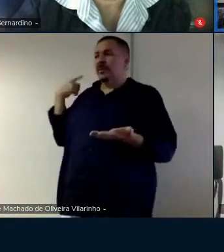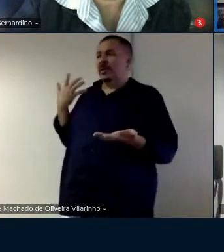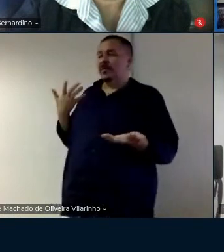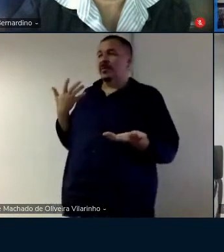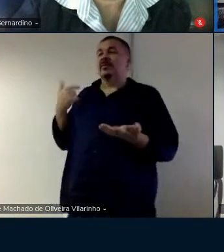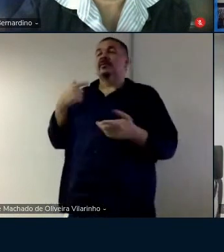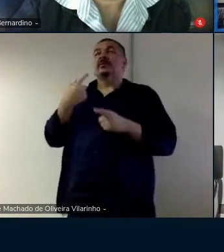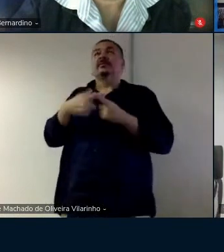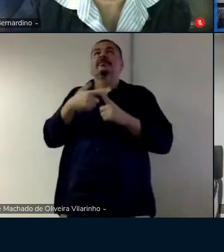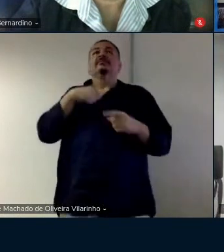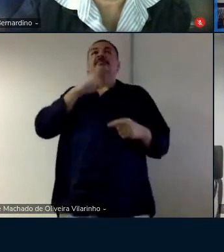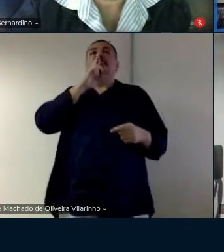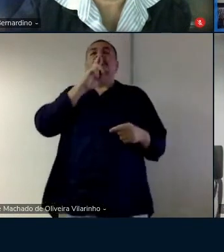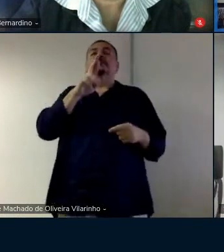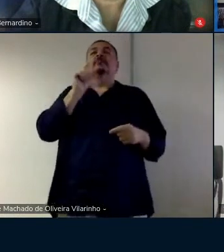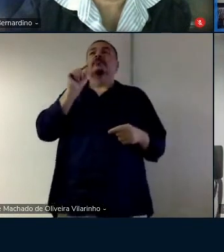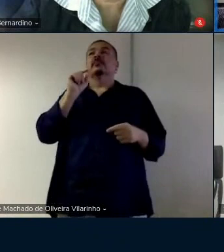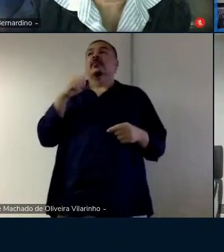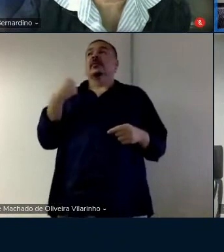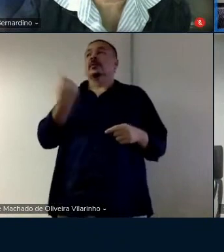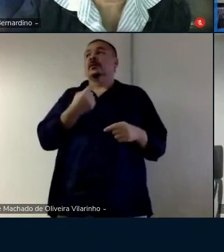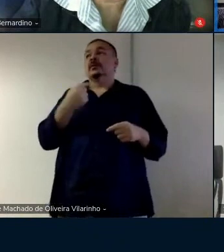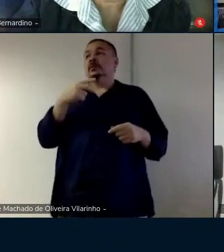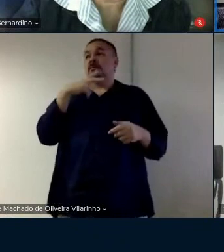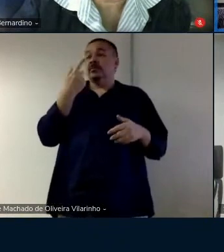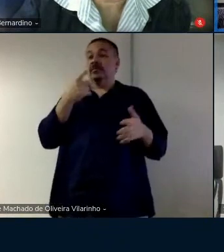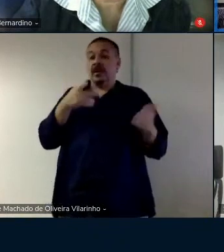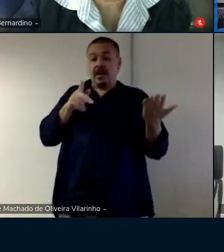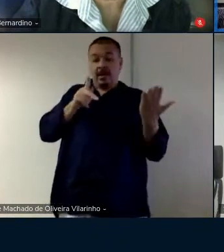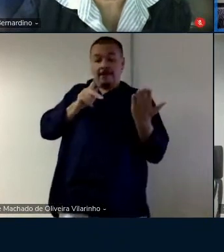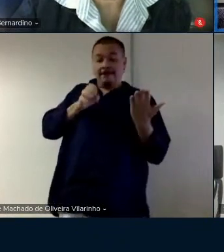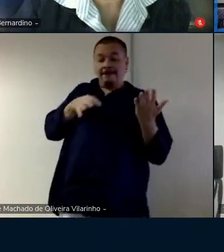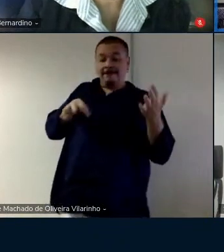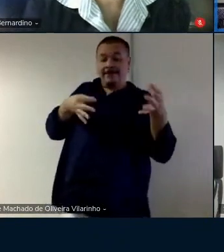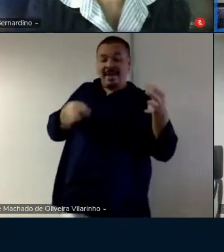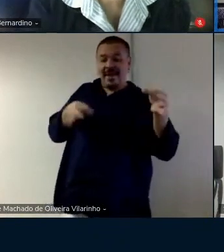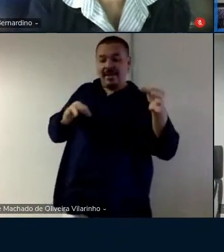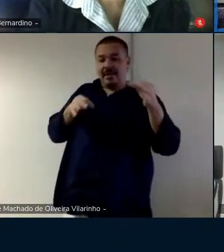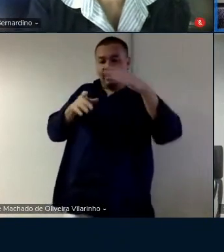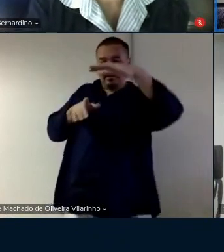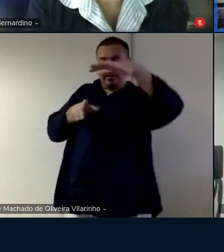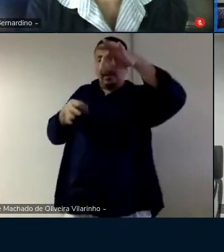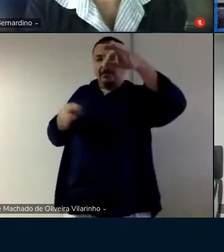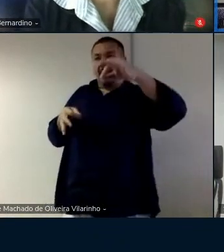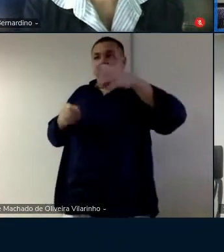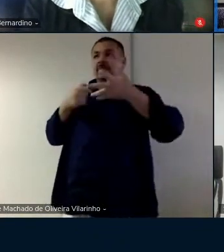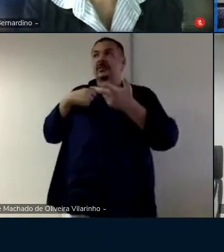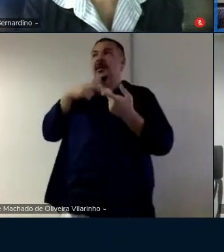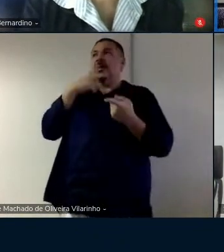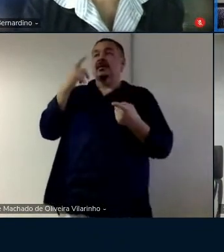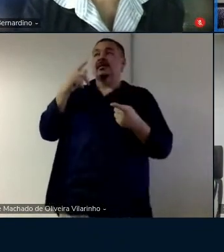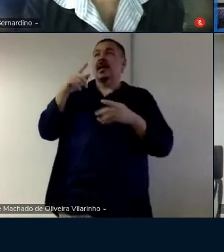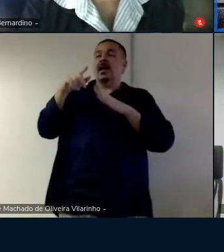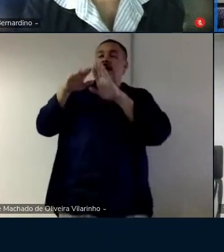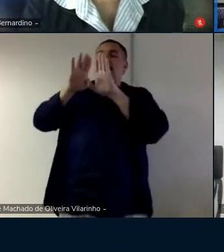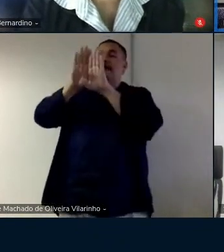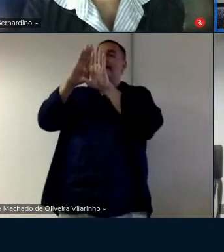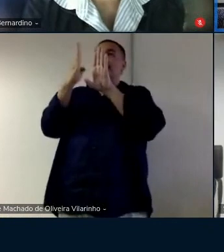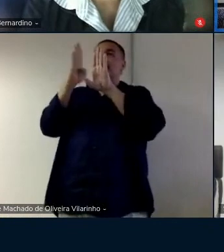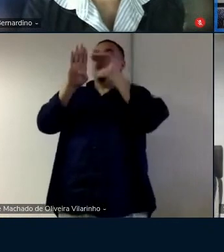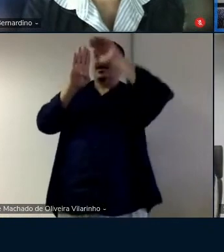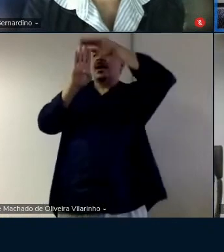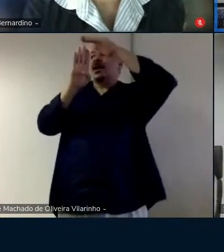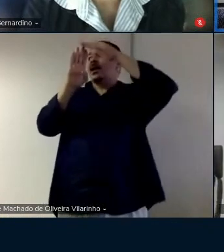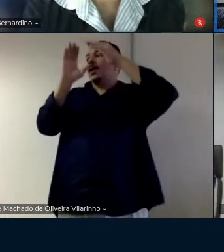porque eu disse que a gente não fala do pé da página da cabeça da porta você nunca teve de falar qual era a cabeça